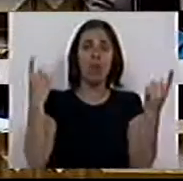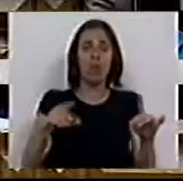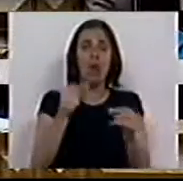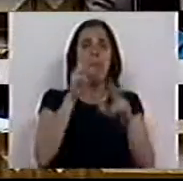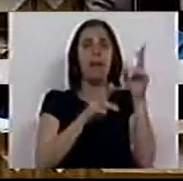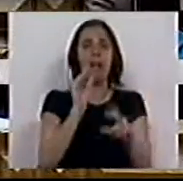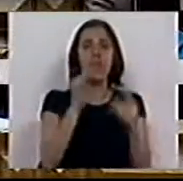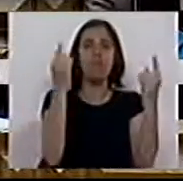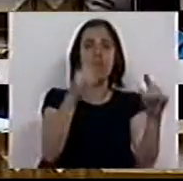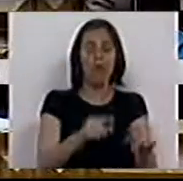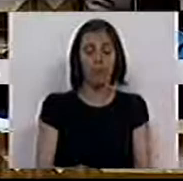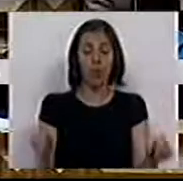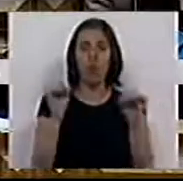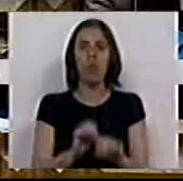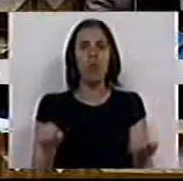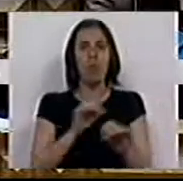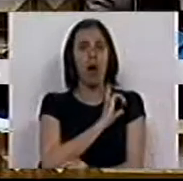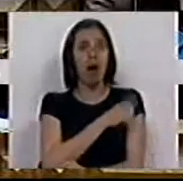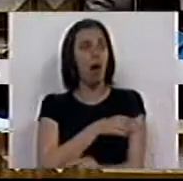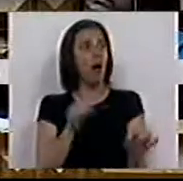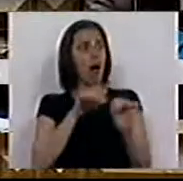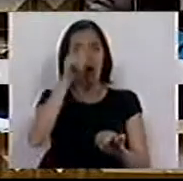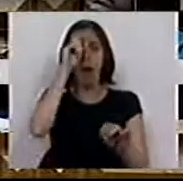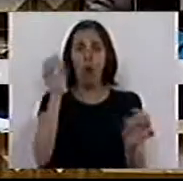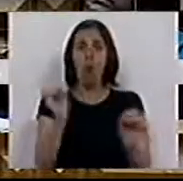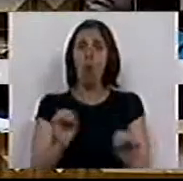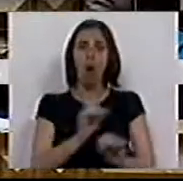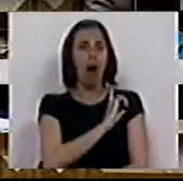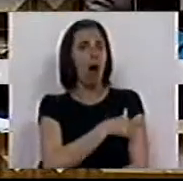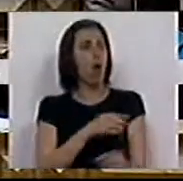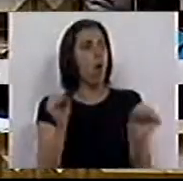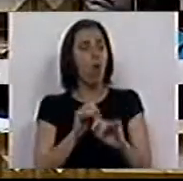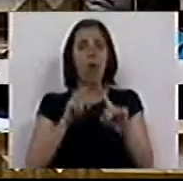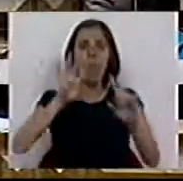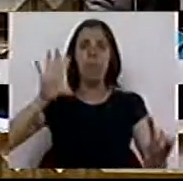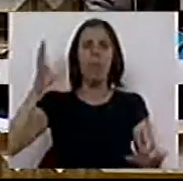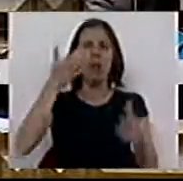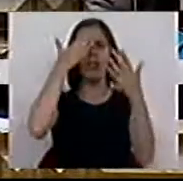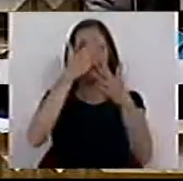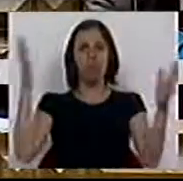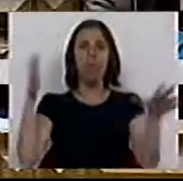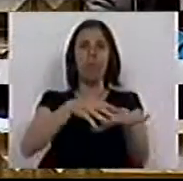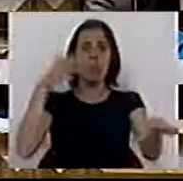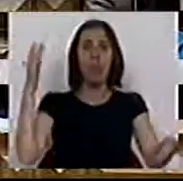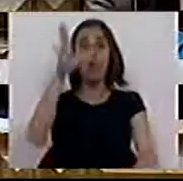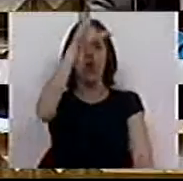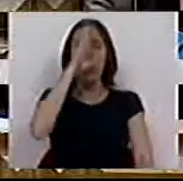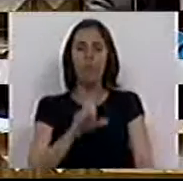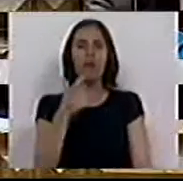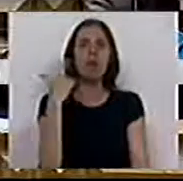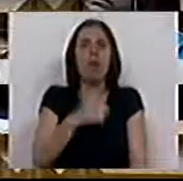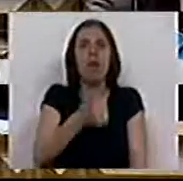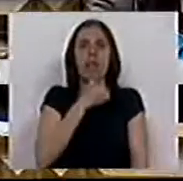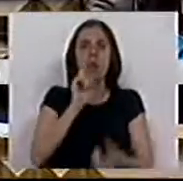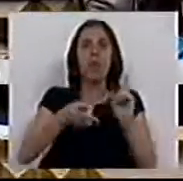ser aos mercados financeiros. E não há nenhuma soberania nisto. Não há nenhuma soberania num país, numa democracia, num parlamento, num governo, que não pode